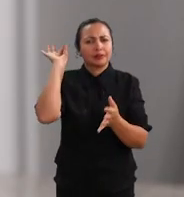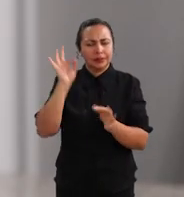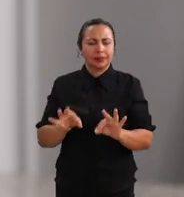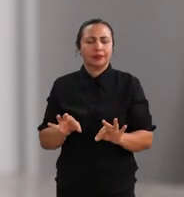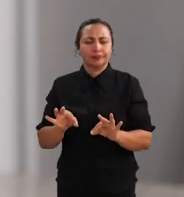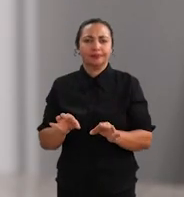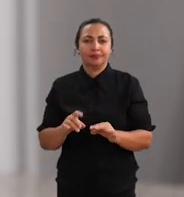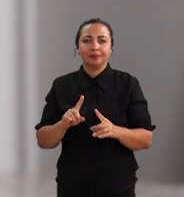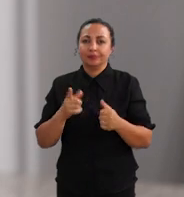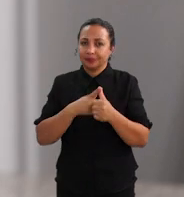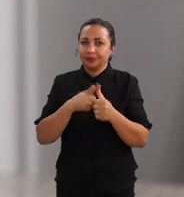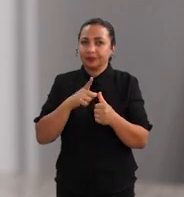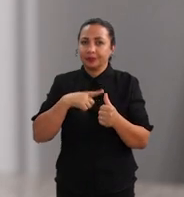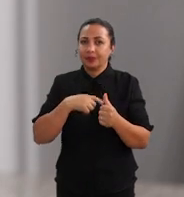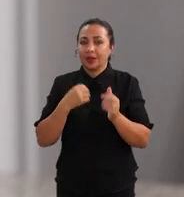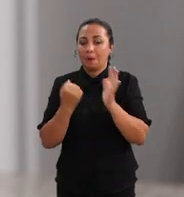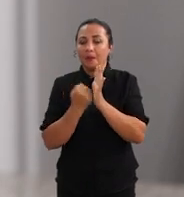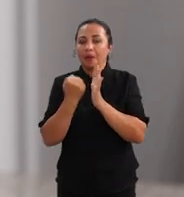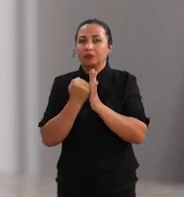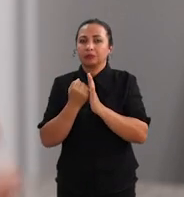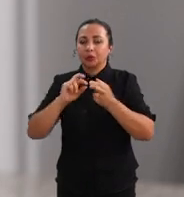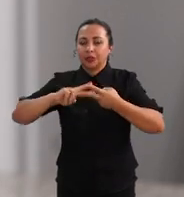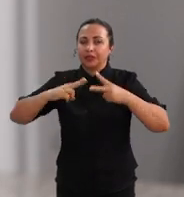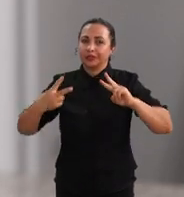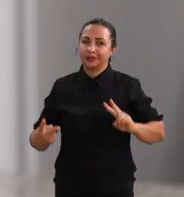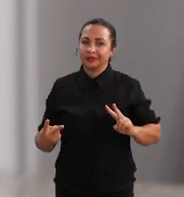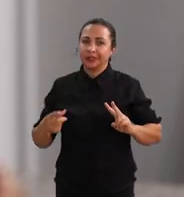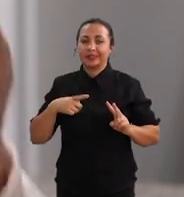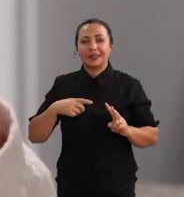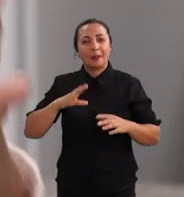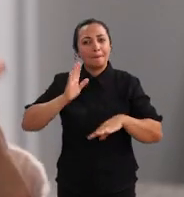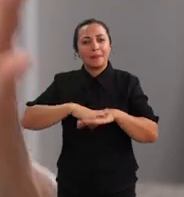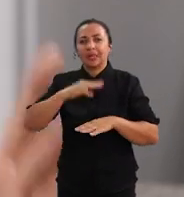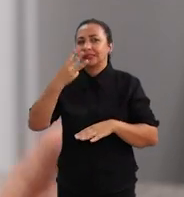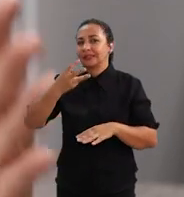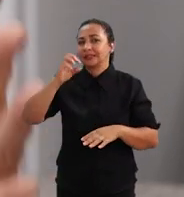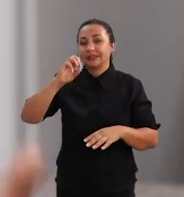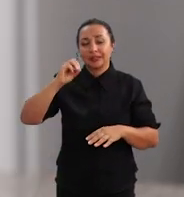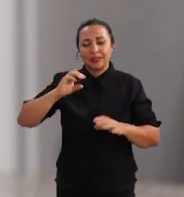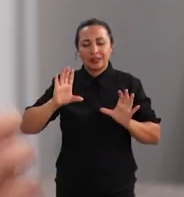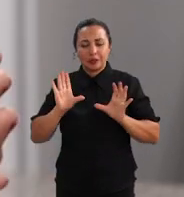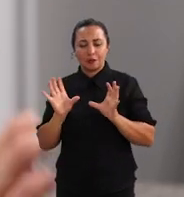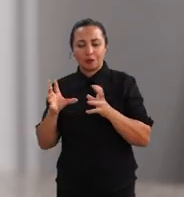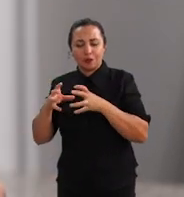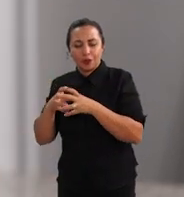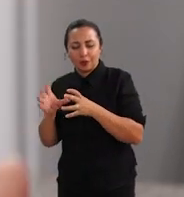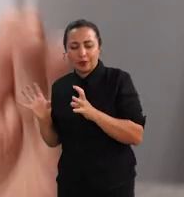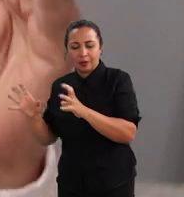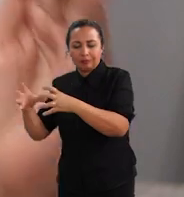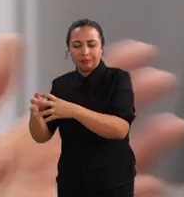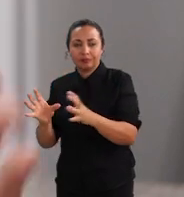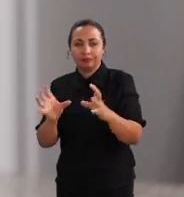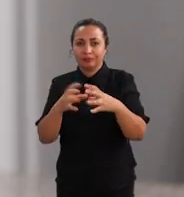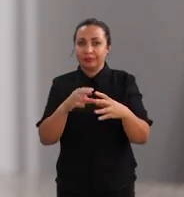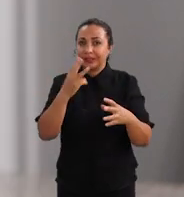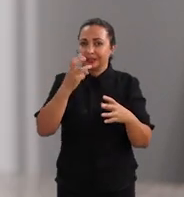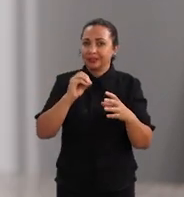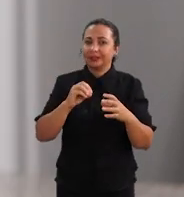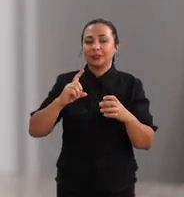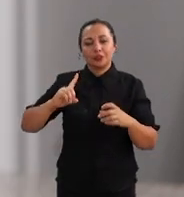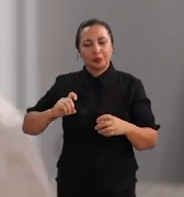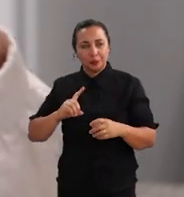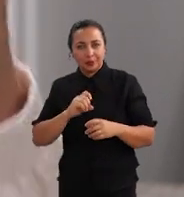concretos. Primeiro, nós temos um patrimônio genético, porque nós temos mais de 300 isolados dessas